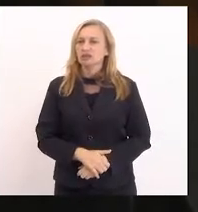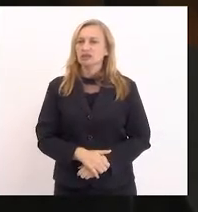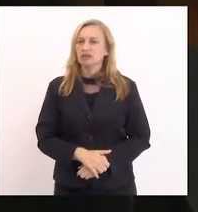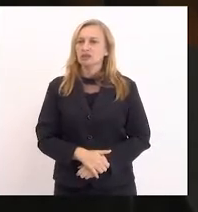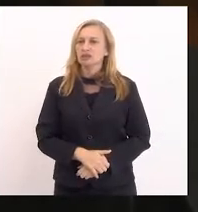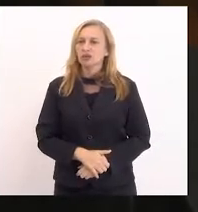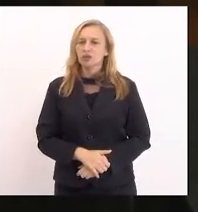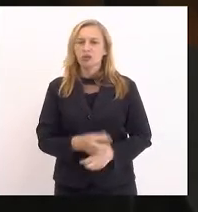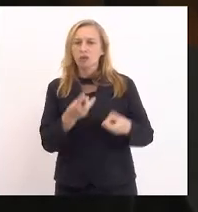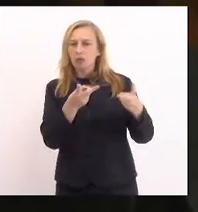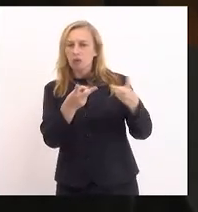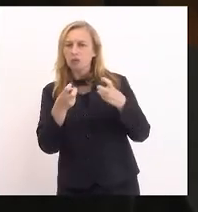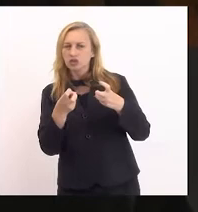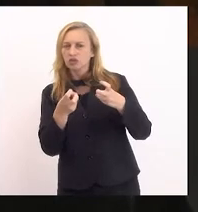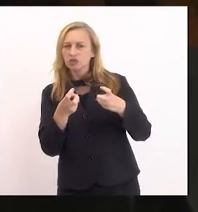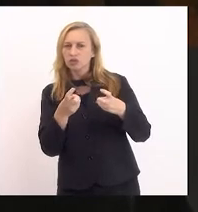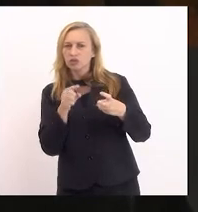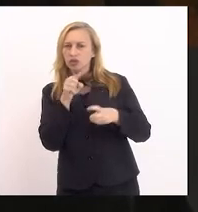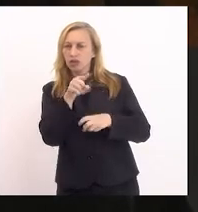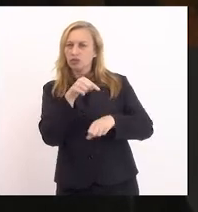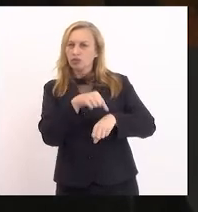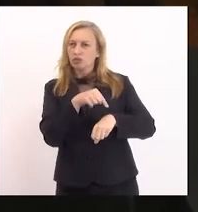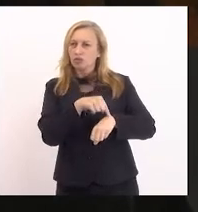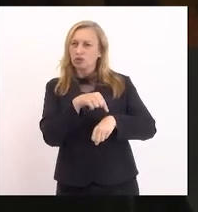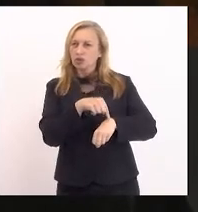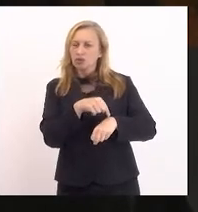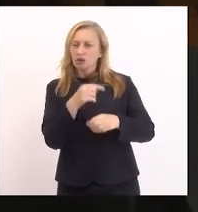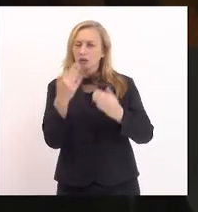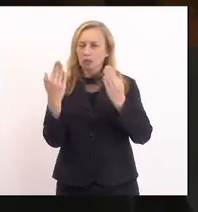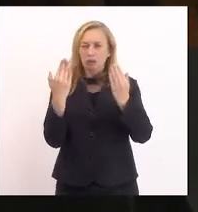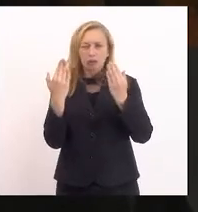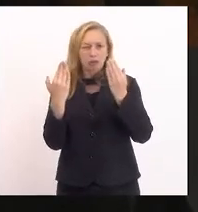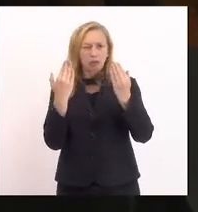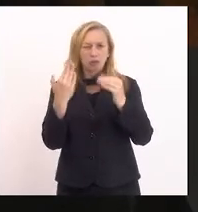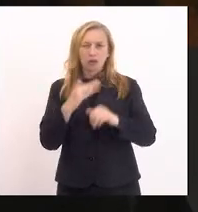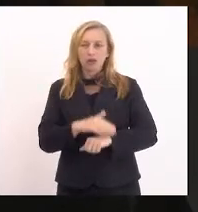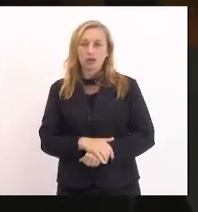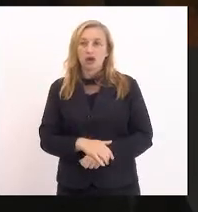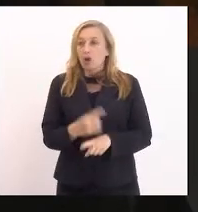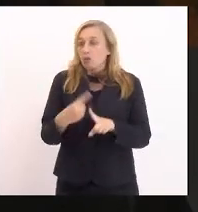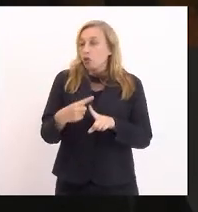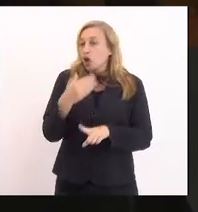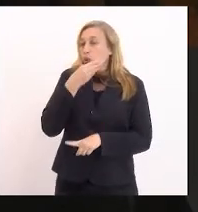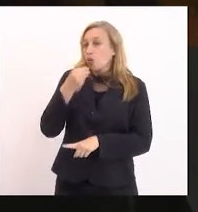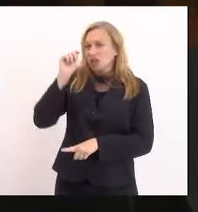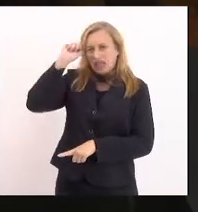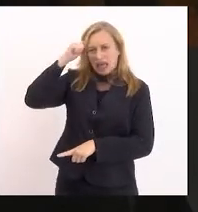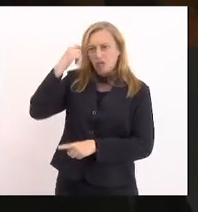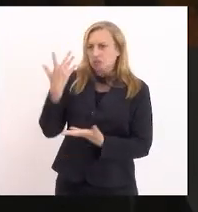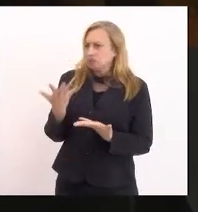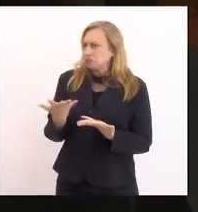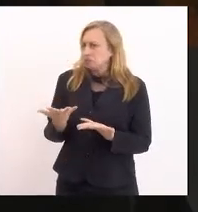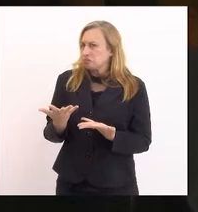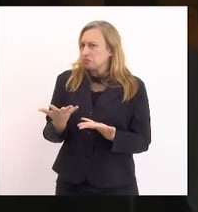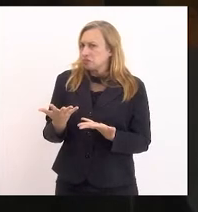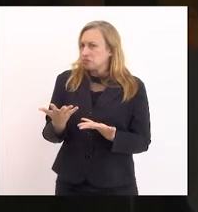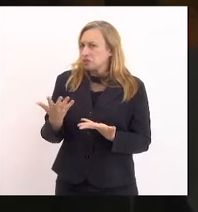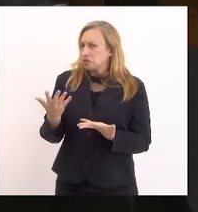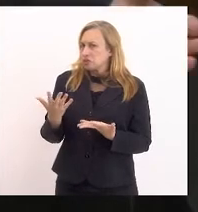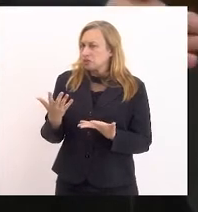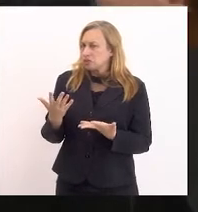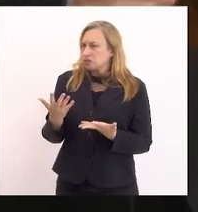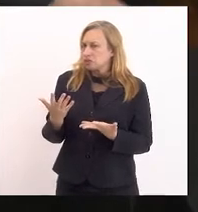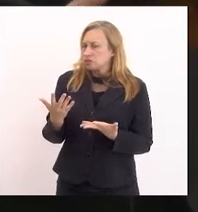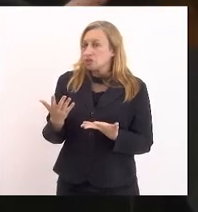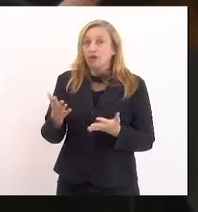identificou naquela cena uma cena suspeita, porque era um homem negro, porque em sua direção,